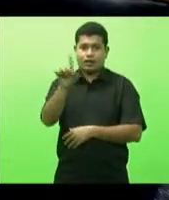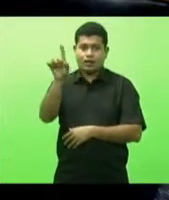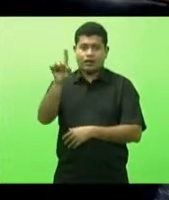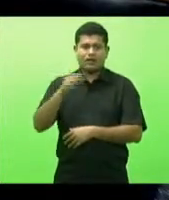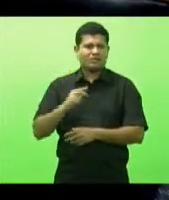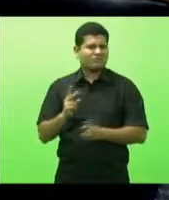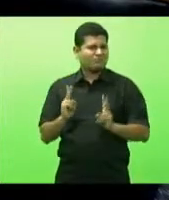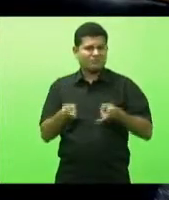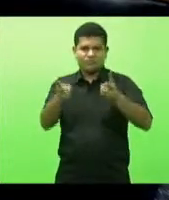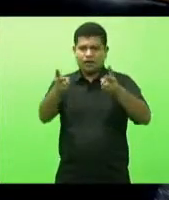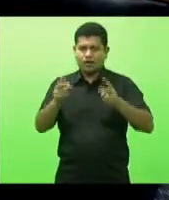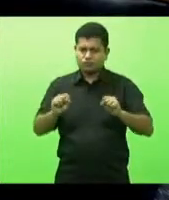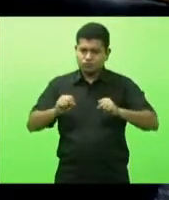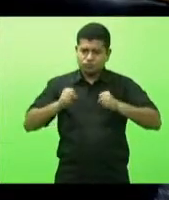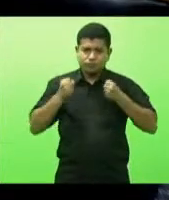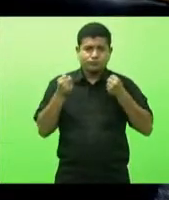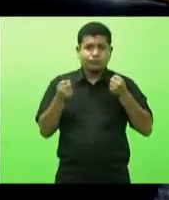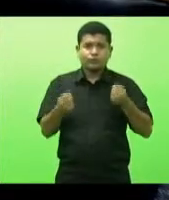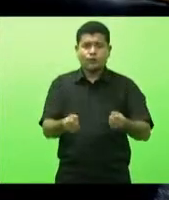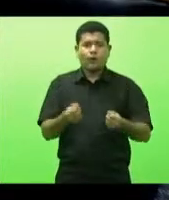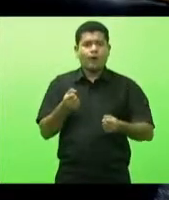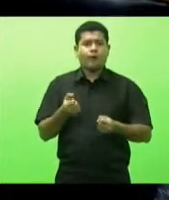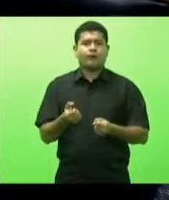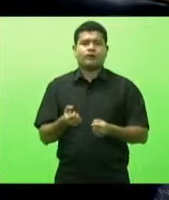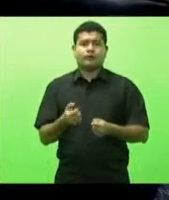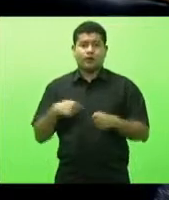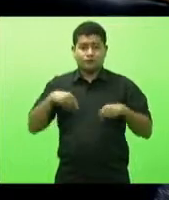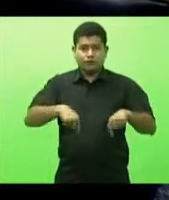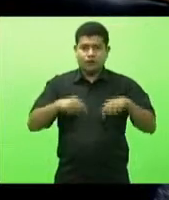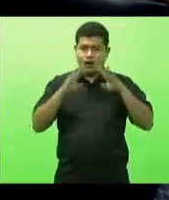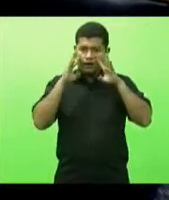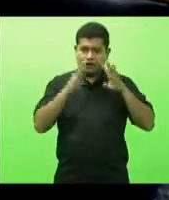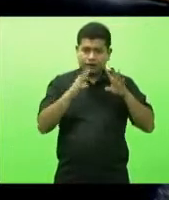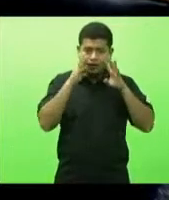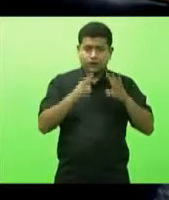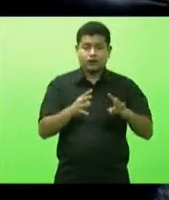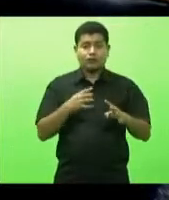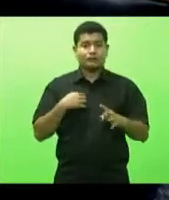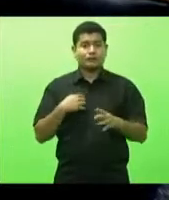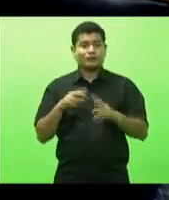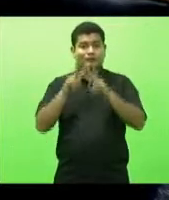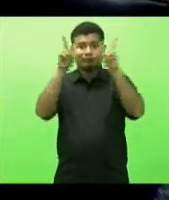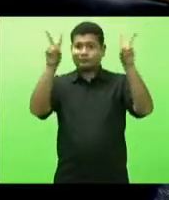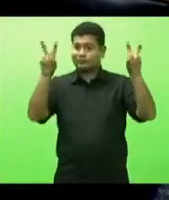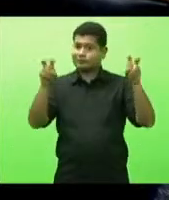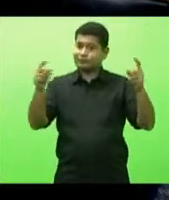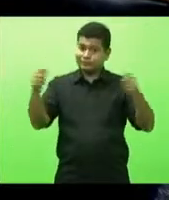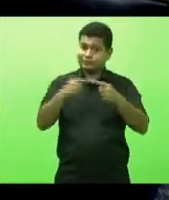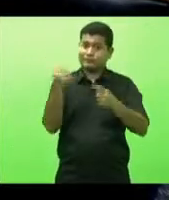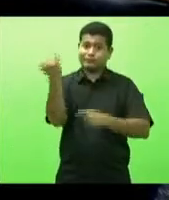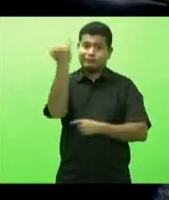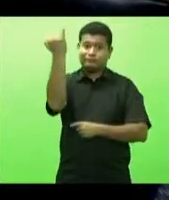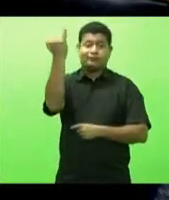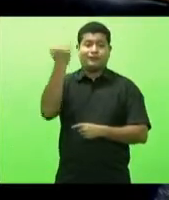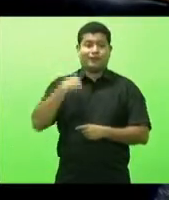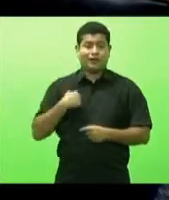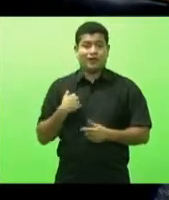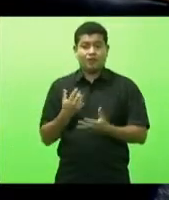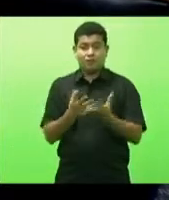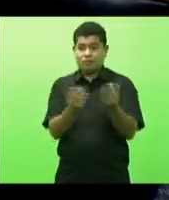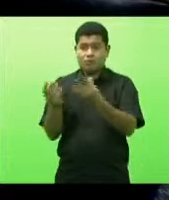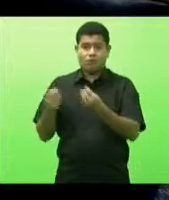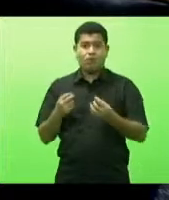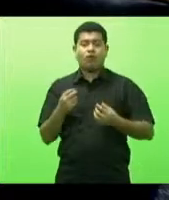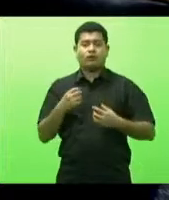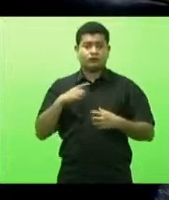dedicado a atender aqui os pleitos da Assembleia Legislativa ainda mais num tema como esse que tem causado grande comoção em Santa